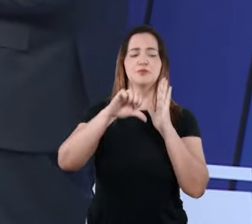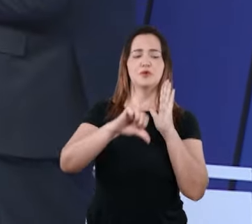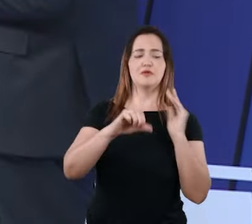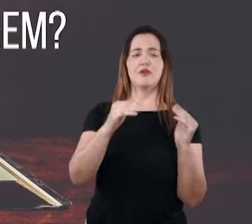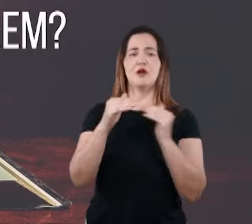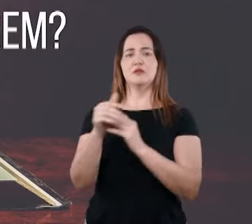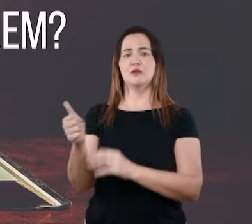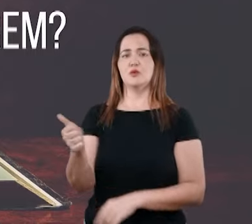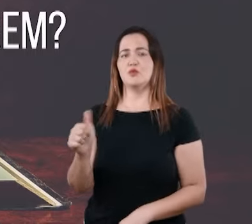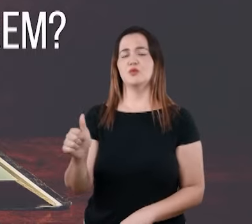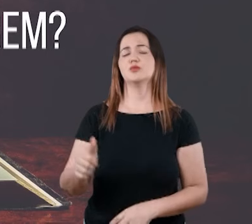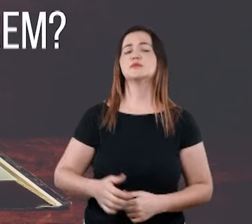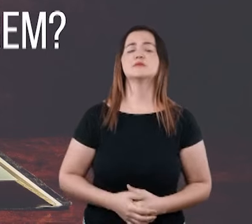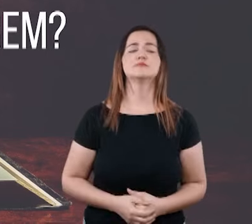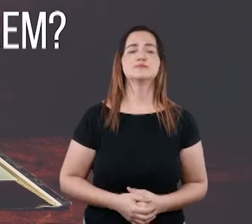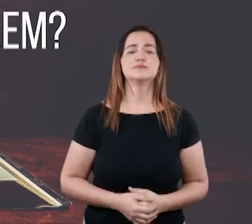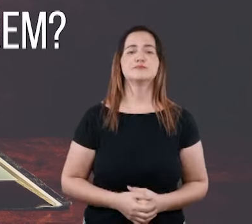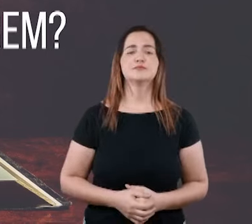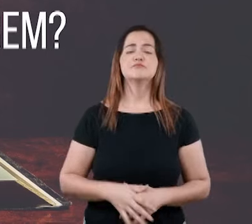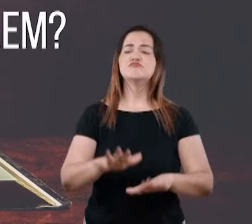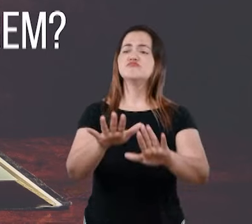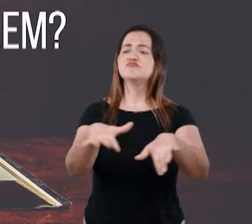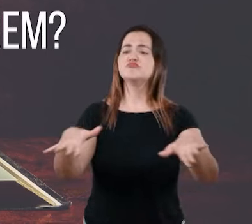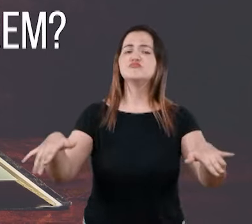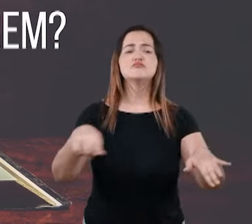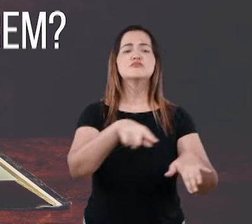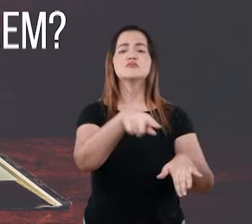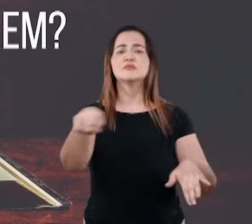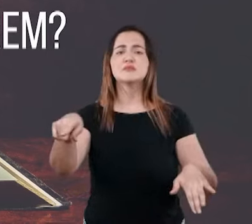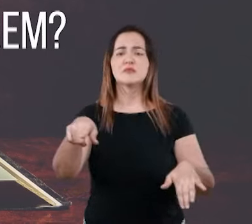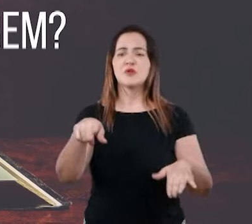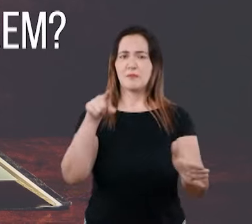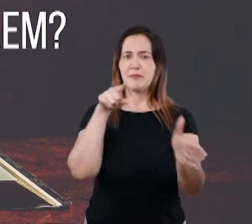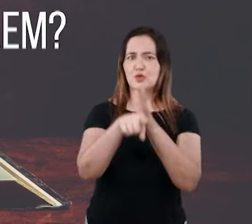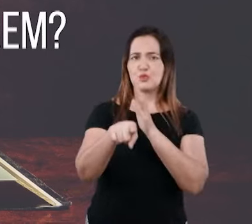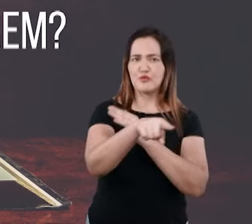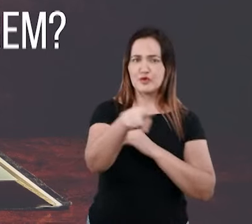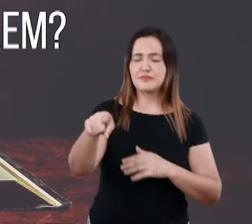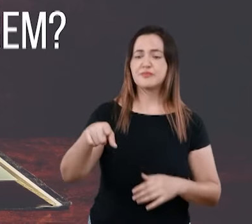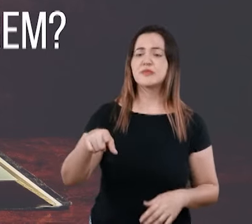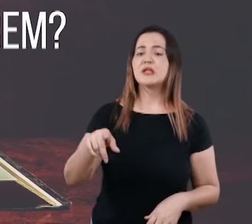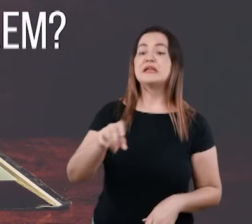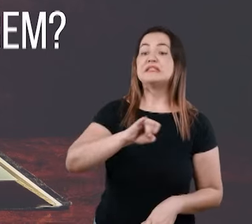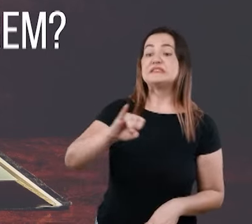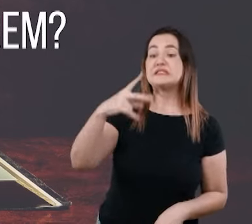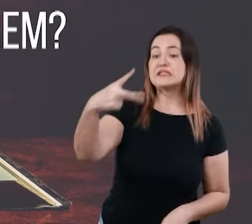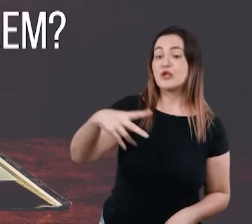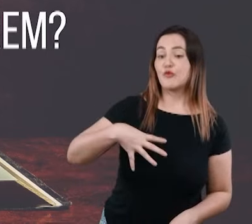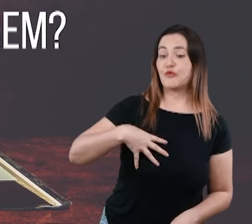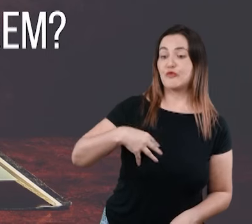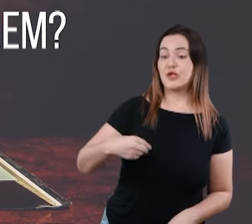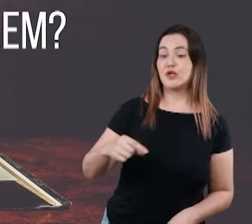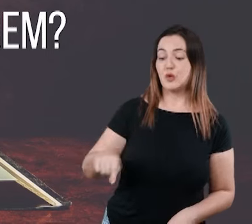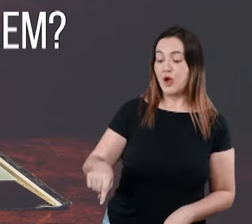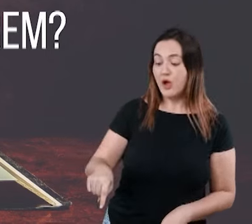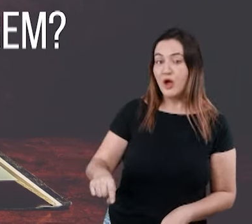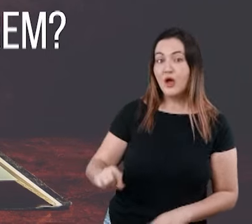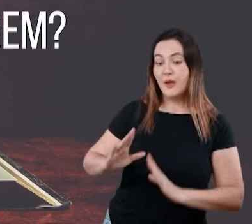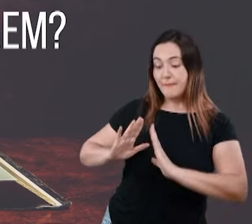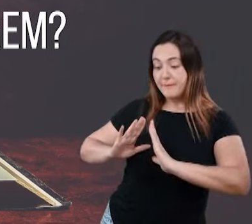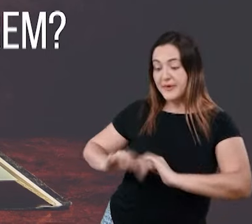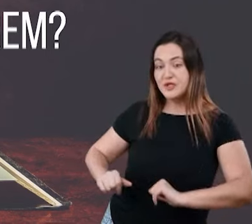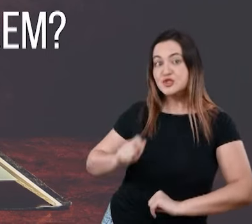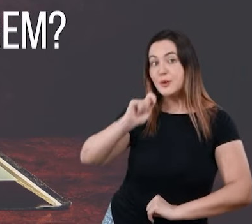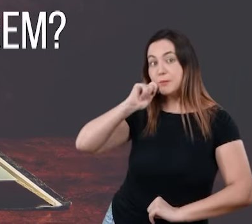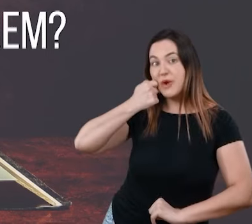palavra do Senhor. Ou, quem de vocês, se o filho pedir pão, lhe dará uma pedra? Ou, se pedir um